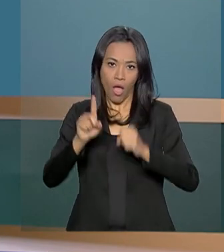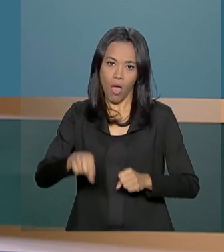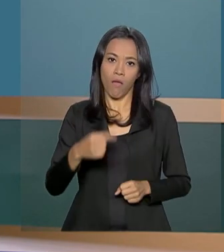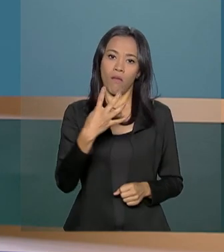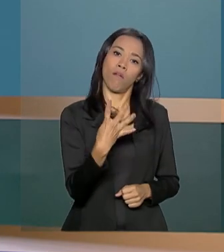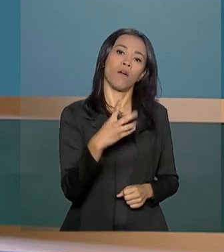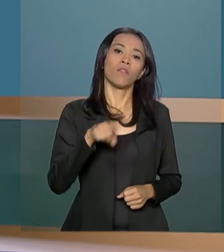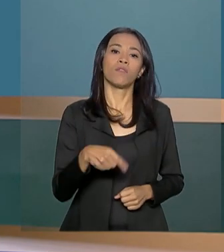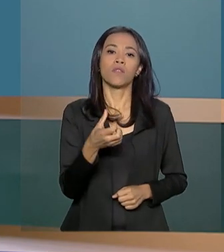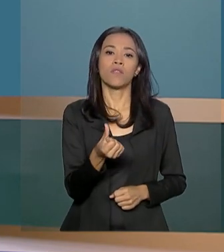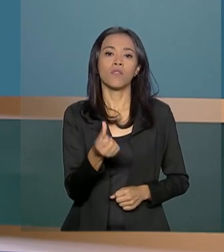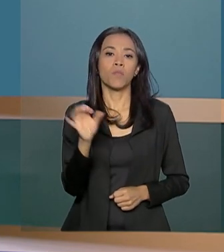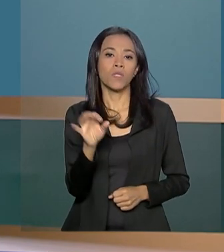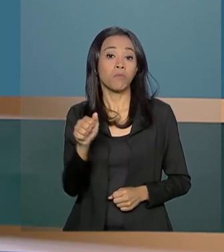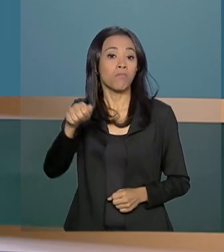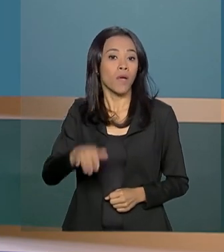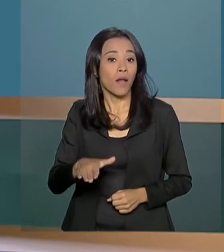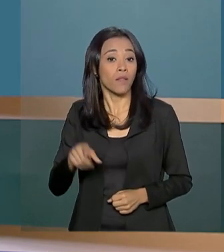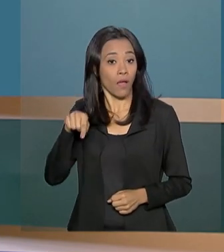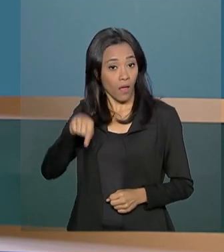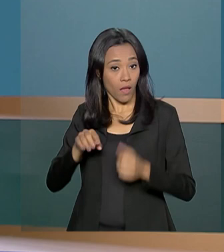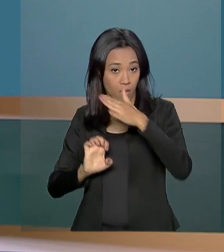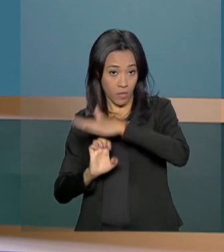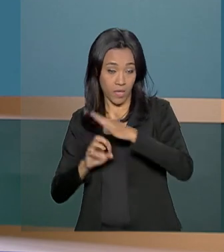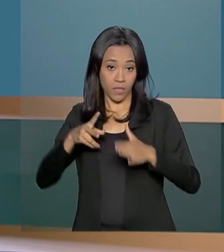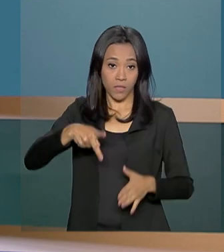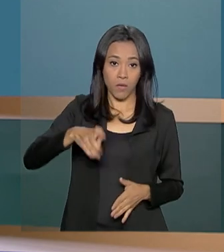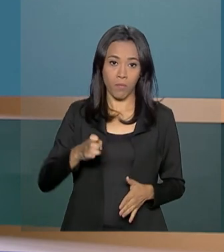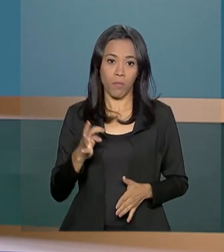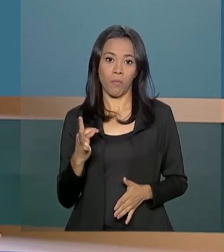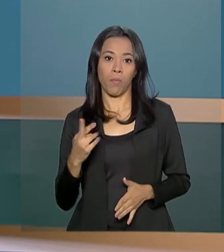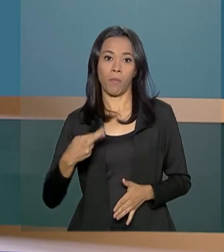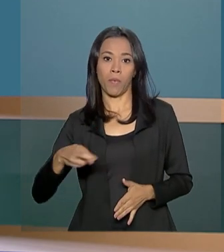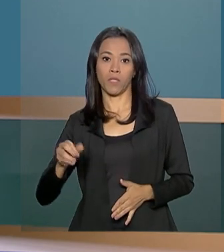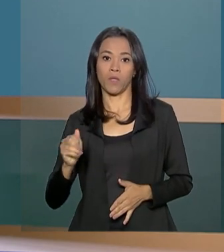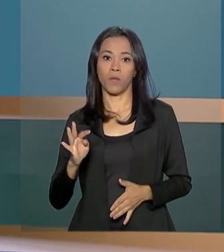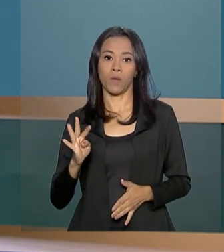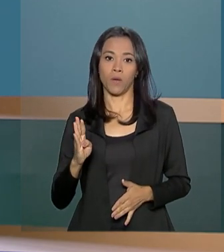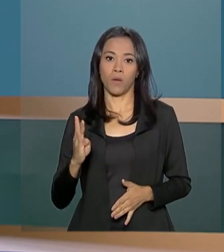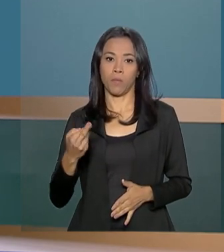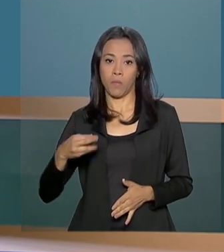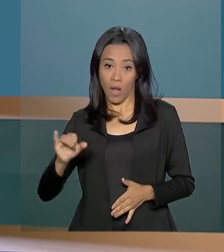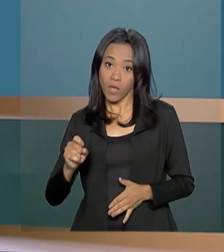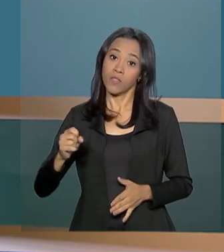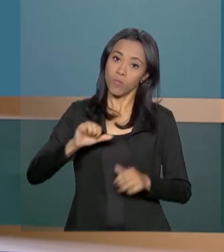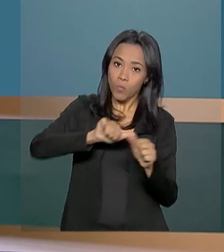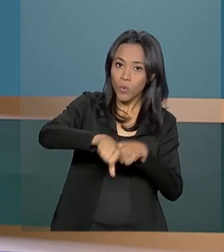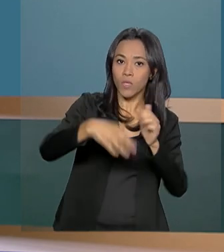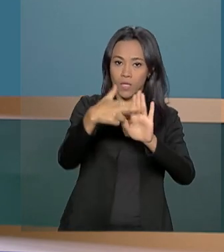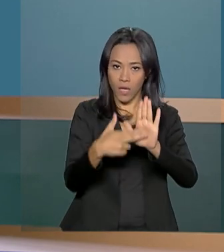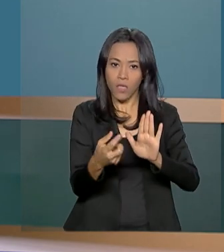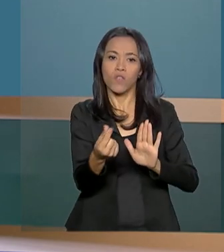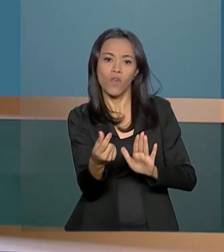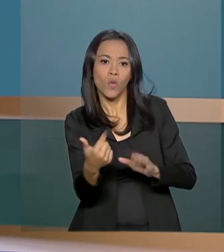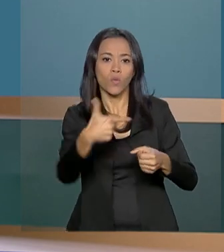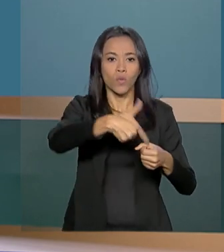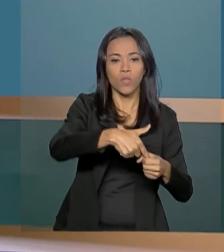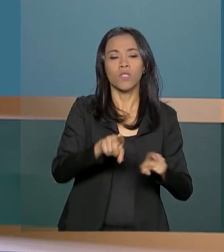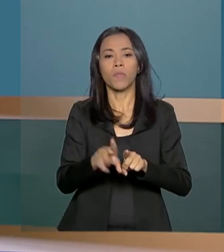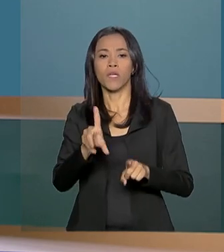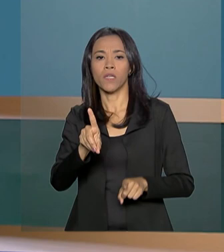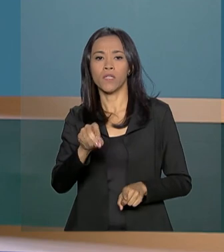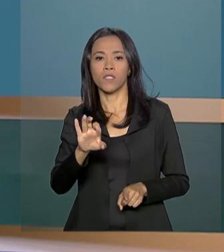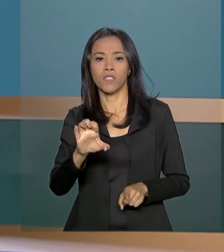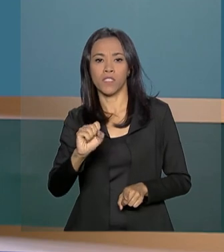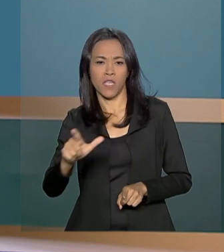,6% mais barato. A Petrobras também mudou a política de reajuste de preços do diesel e da gasolina. Agora, eles serão